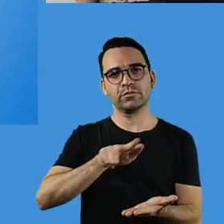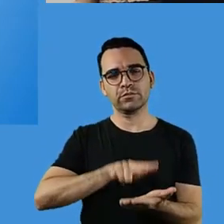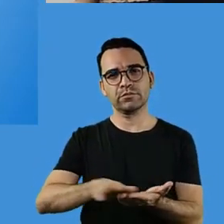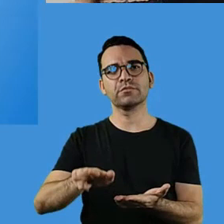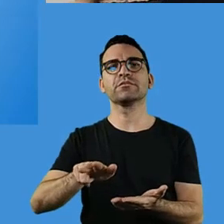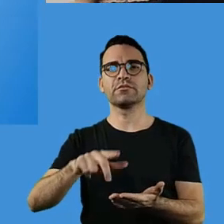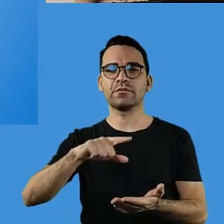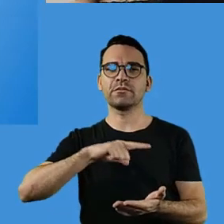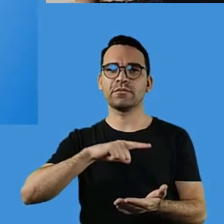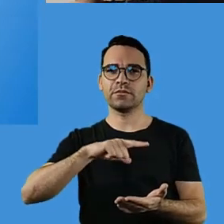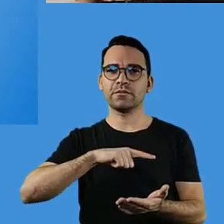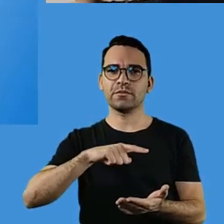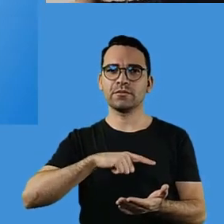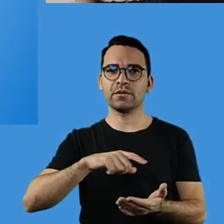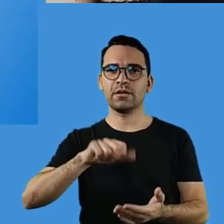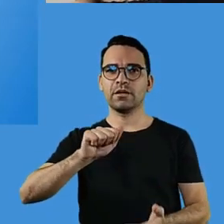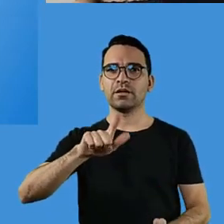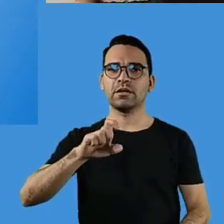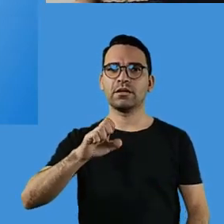Lehmann,